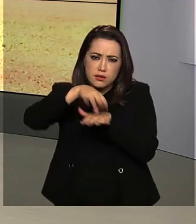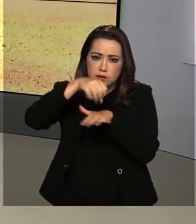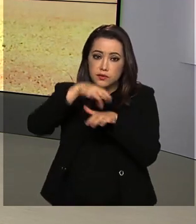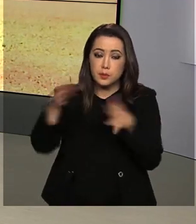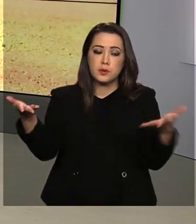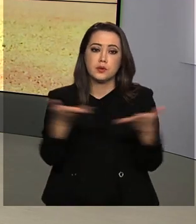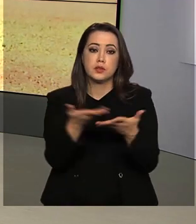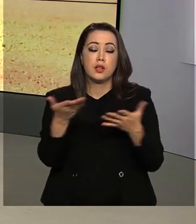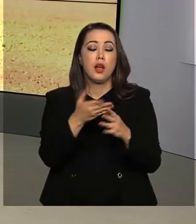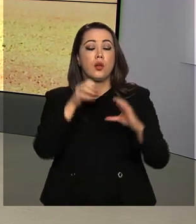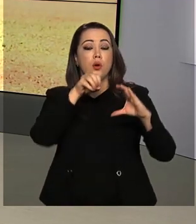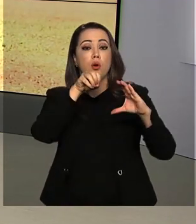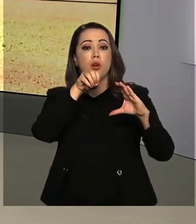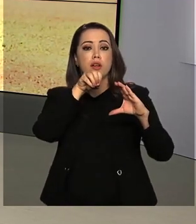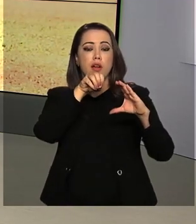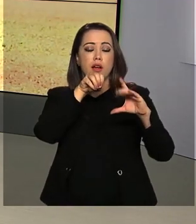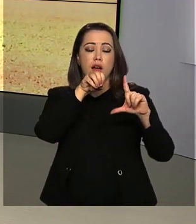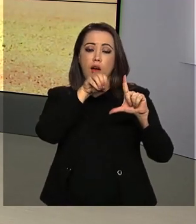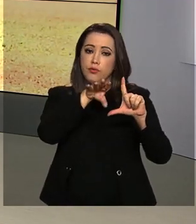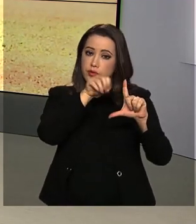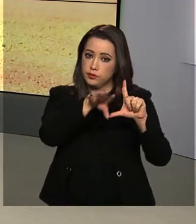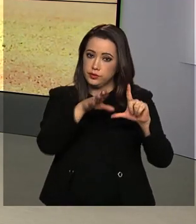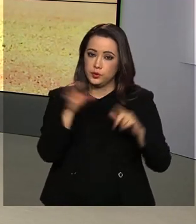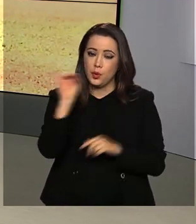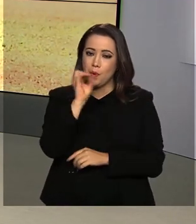vivo para a gente. Boa tarde, Selma.